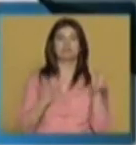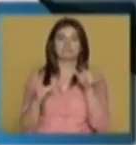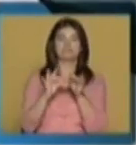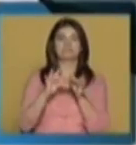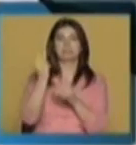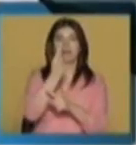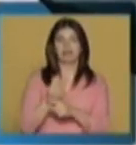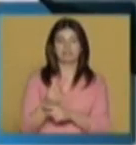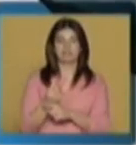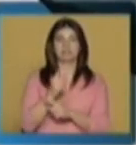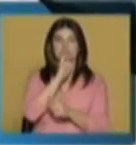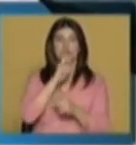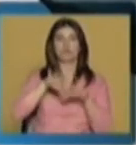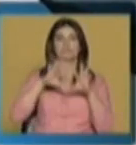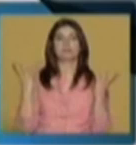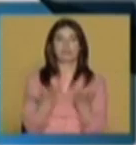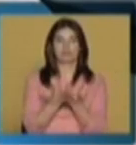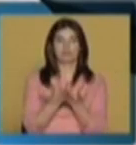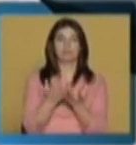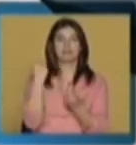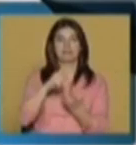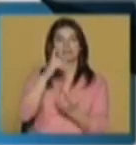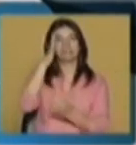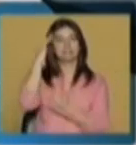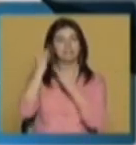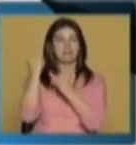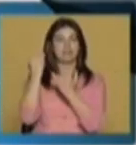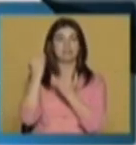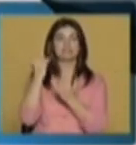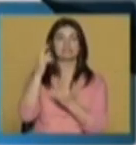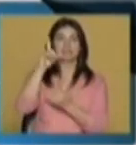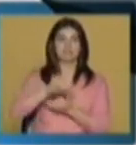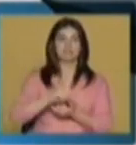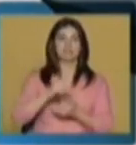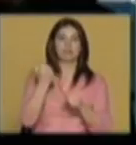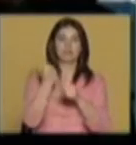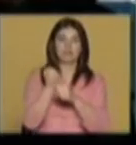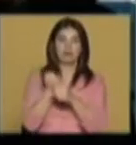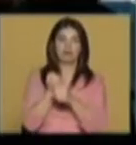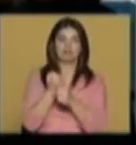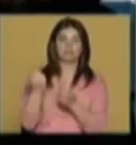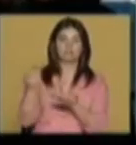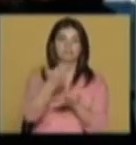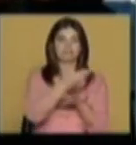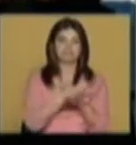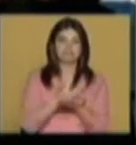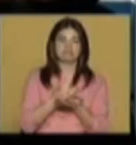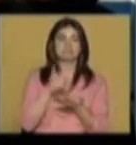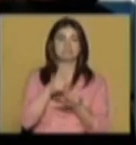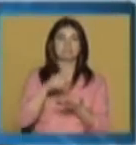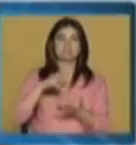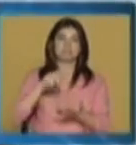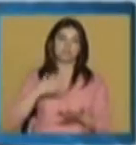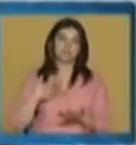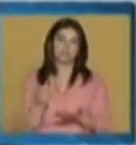hoje, a meu ver. Modelam verdadeiramente a experiência criativa, a própria experiência de recepção das obras é modelada hoje por aquilo que chamamos os médias, não é?